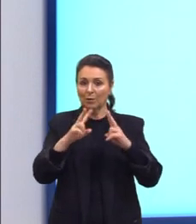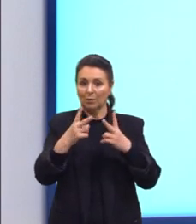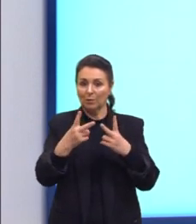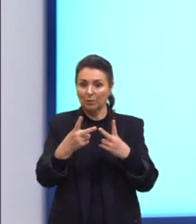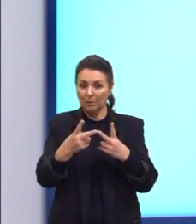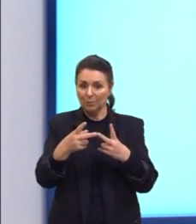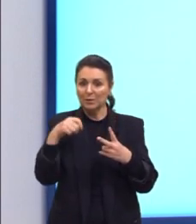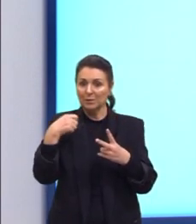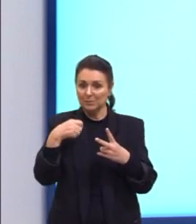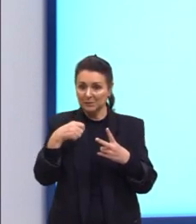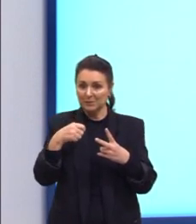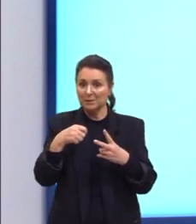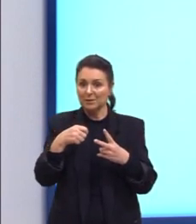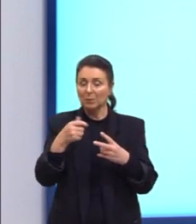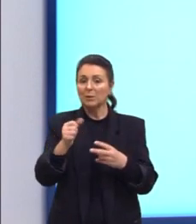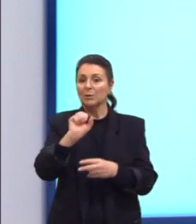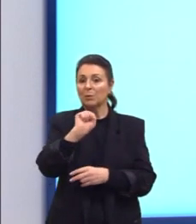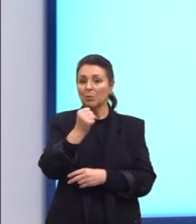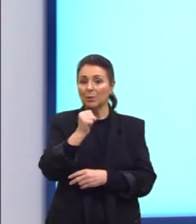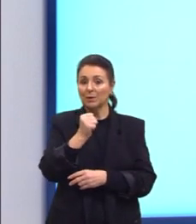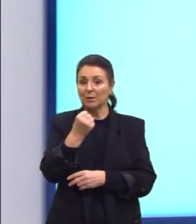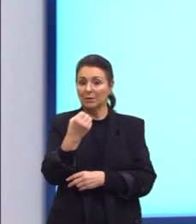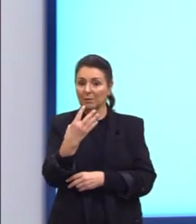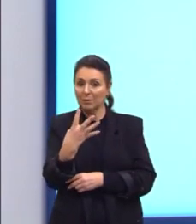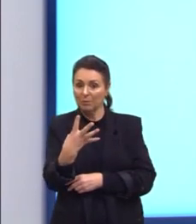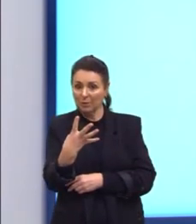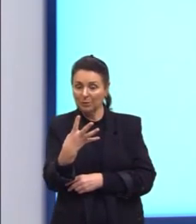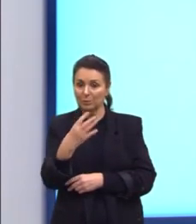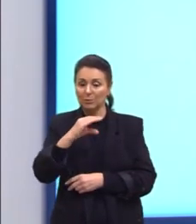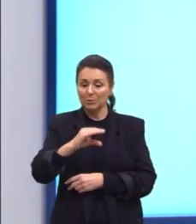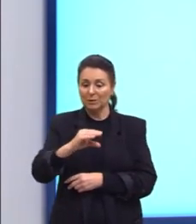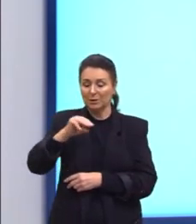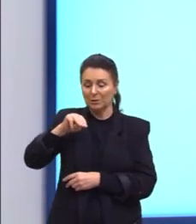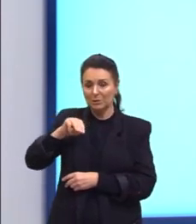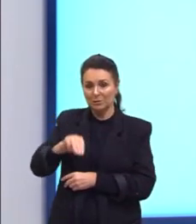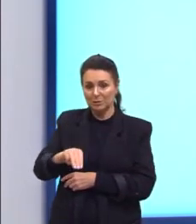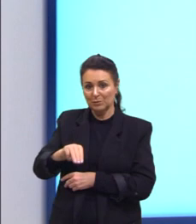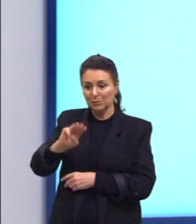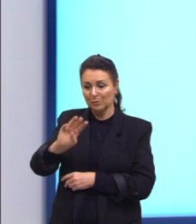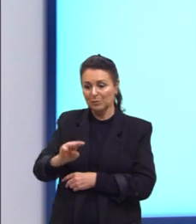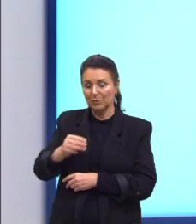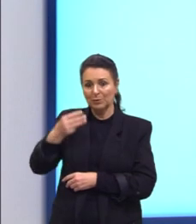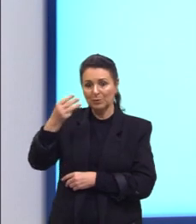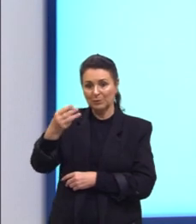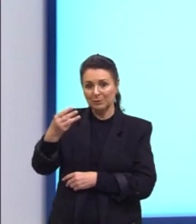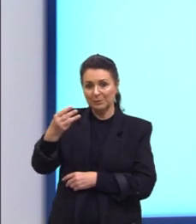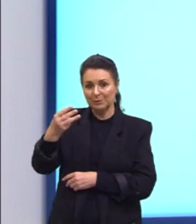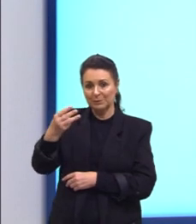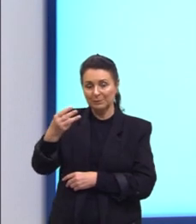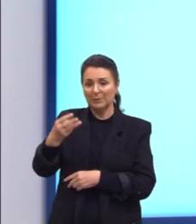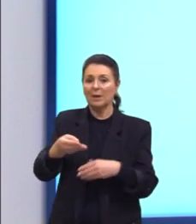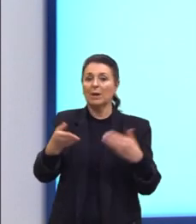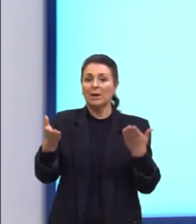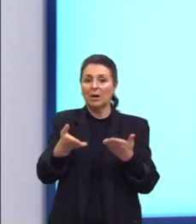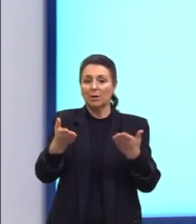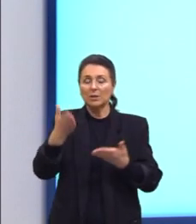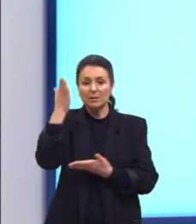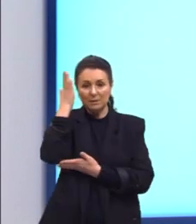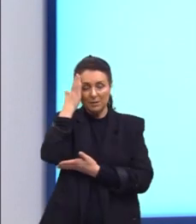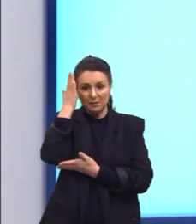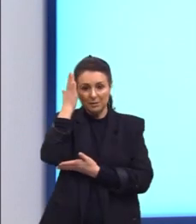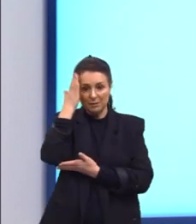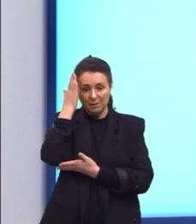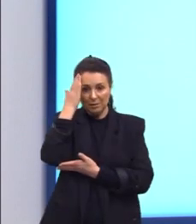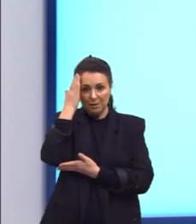preenchido seria de 84 centímetros cúbicos. Agora, a gente sabe que